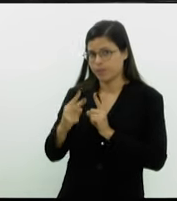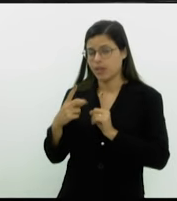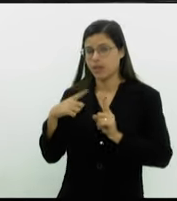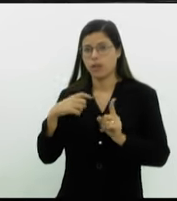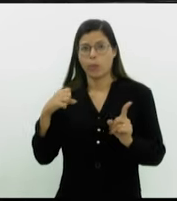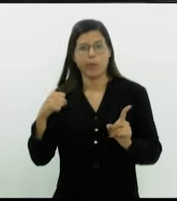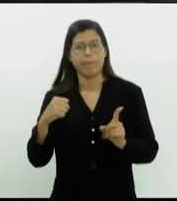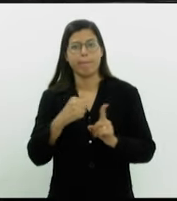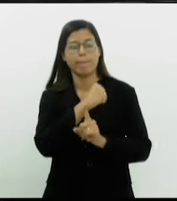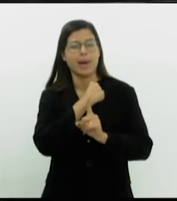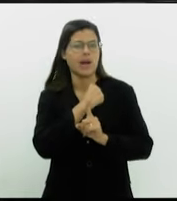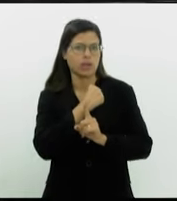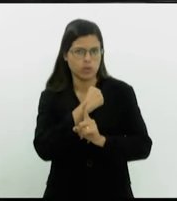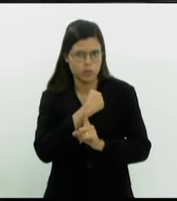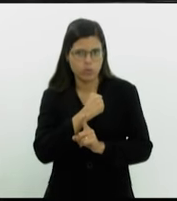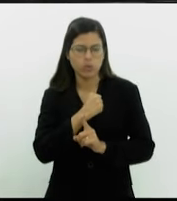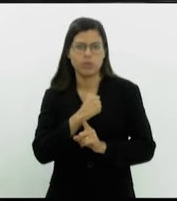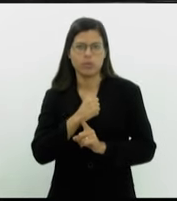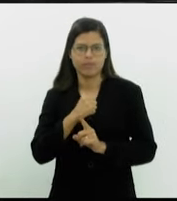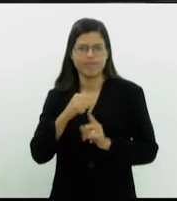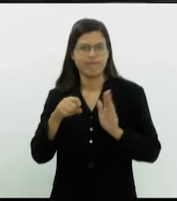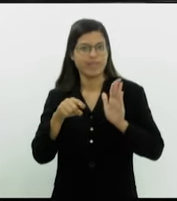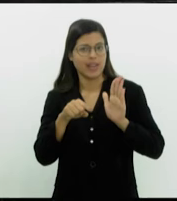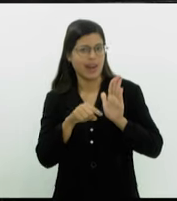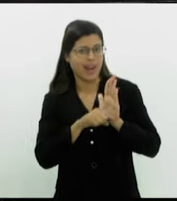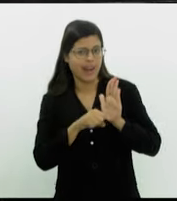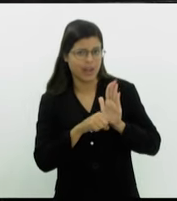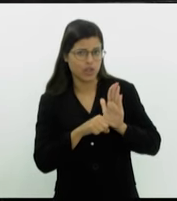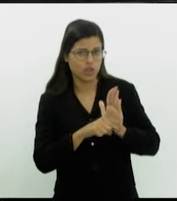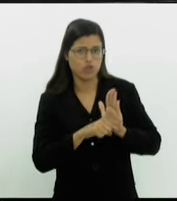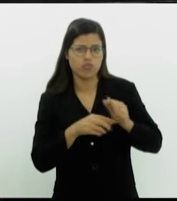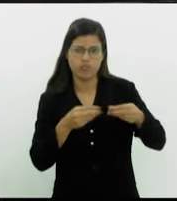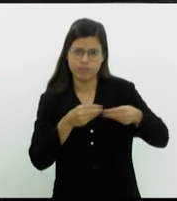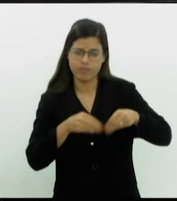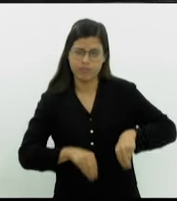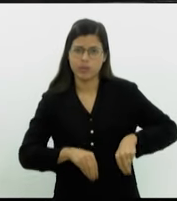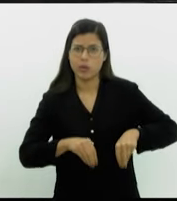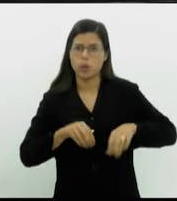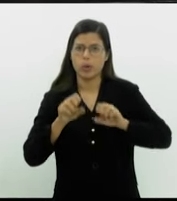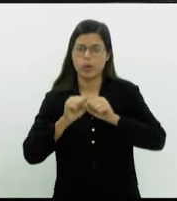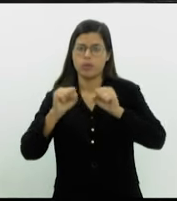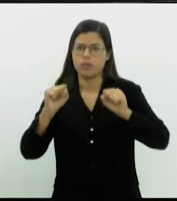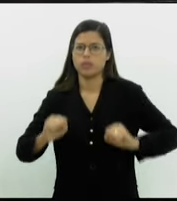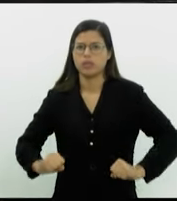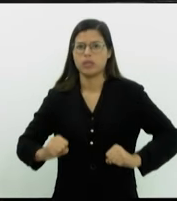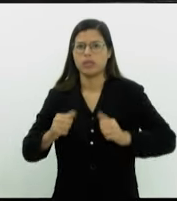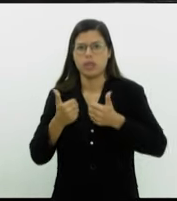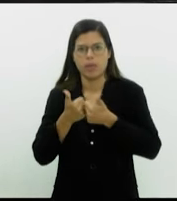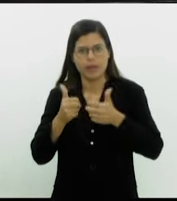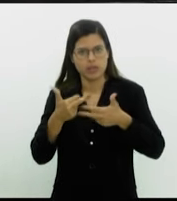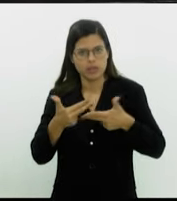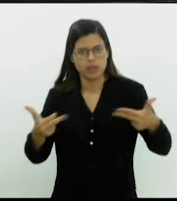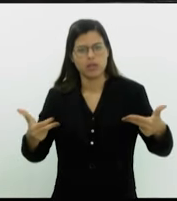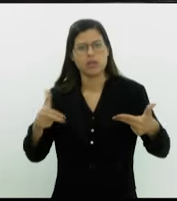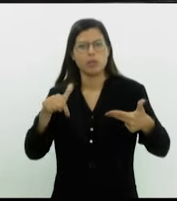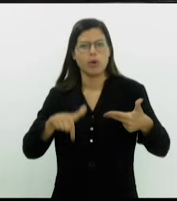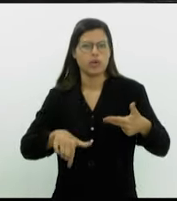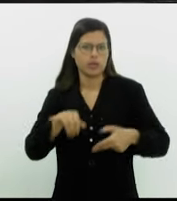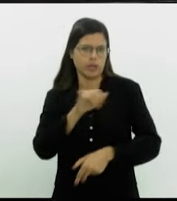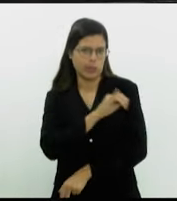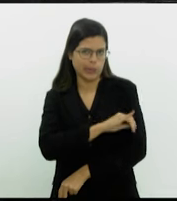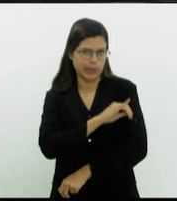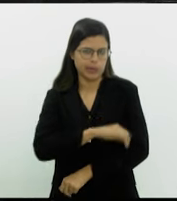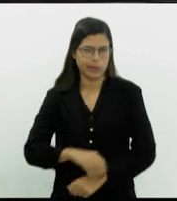absolutamente negativo no sistema de transporte metropolitano.